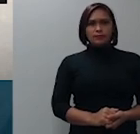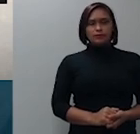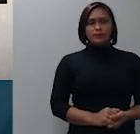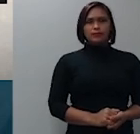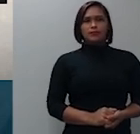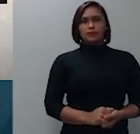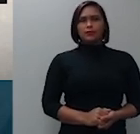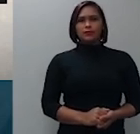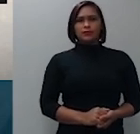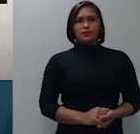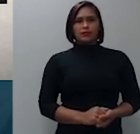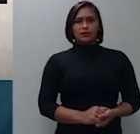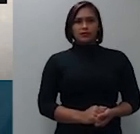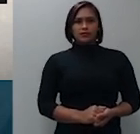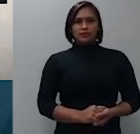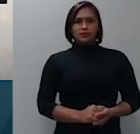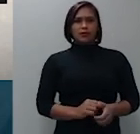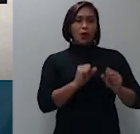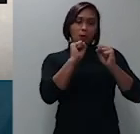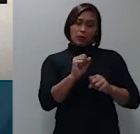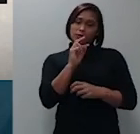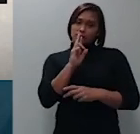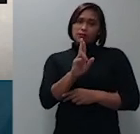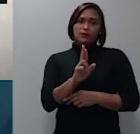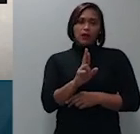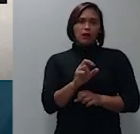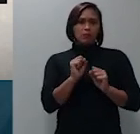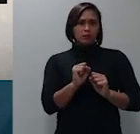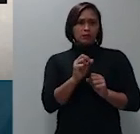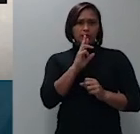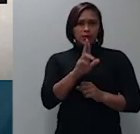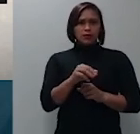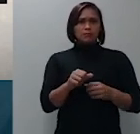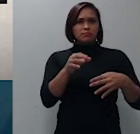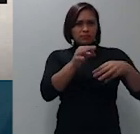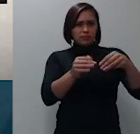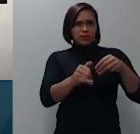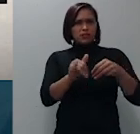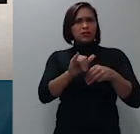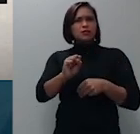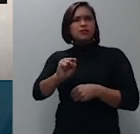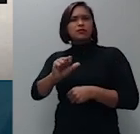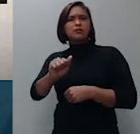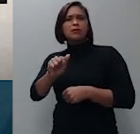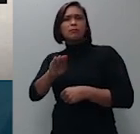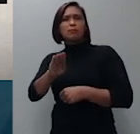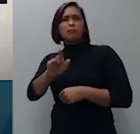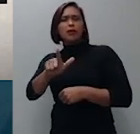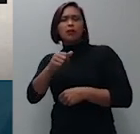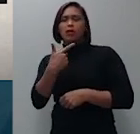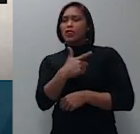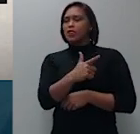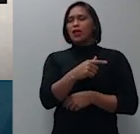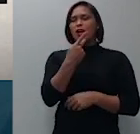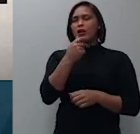posso proclamar então ministro Isabel queria falar mais alguma coisa não eu vou aguardar o voto visto do ministro